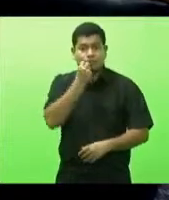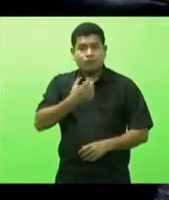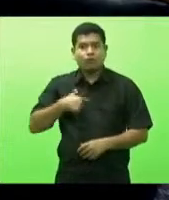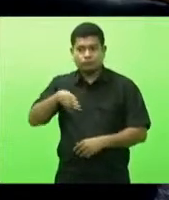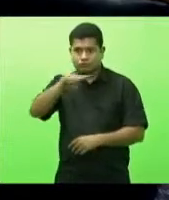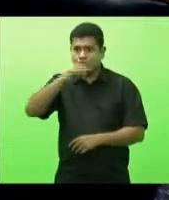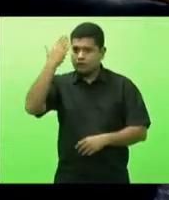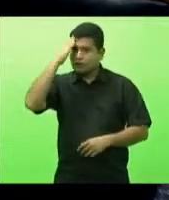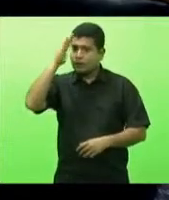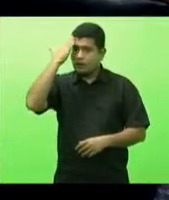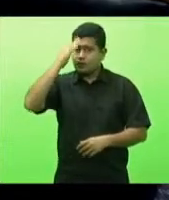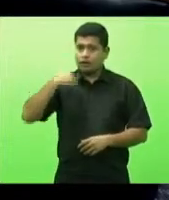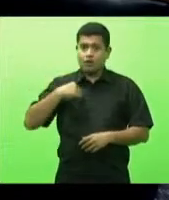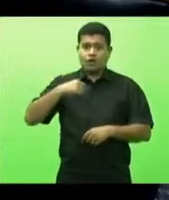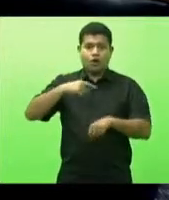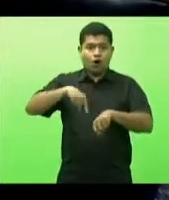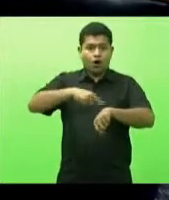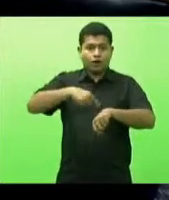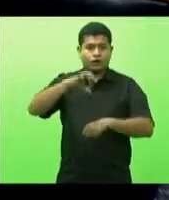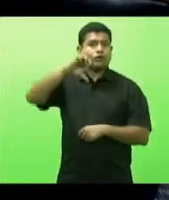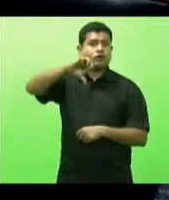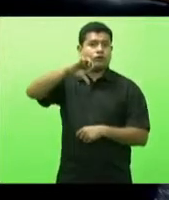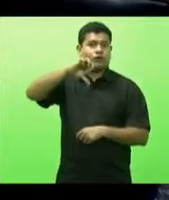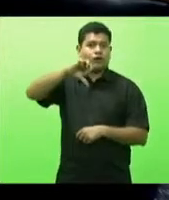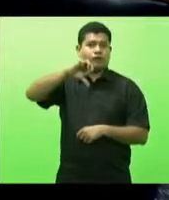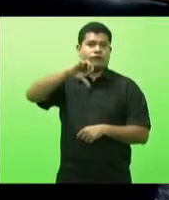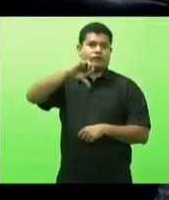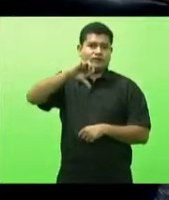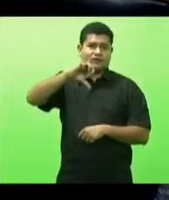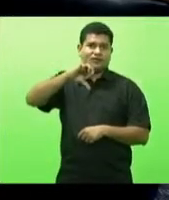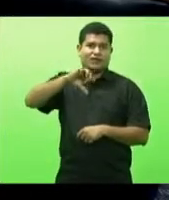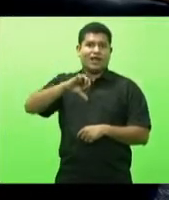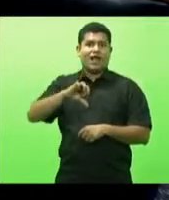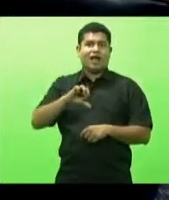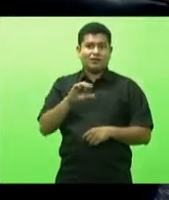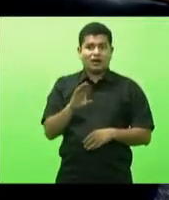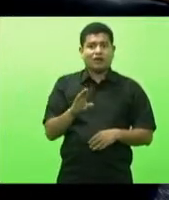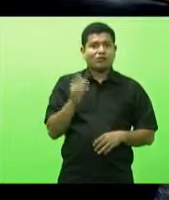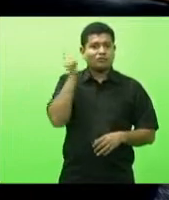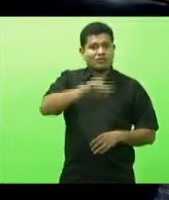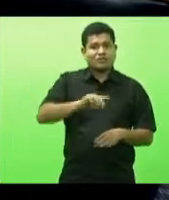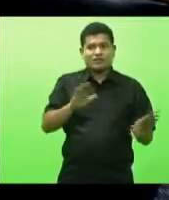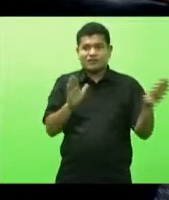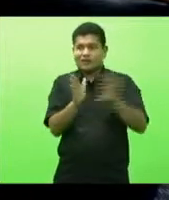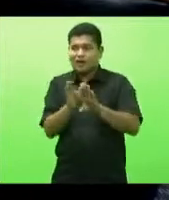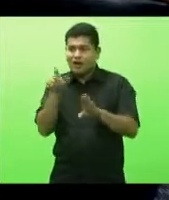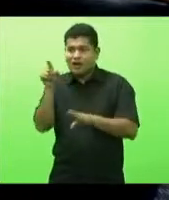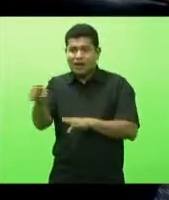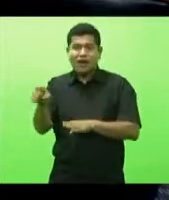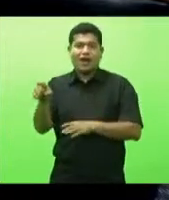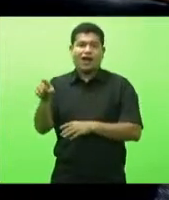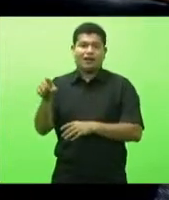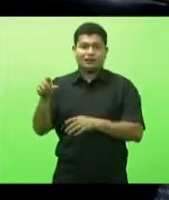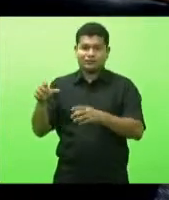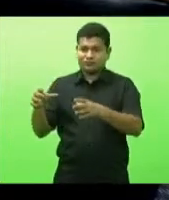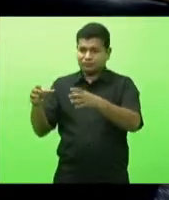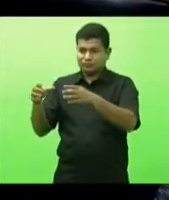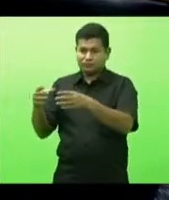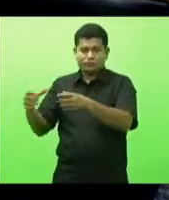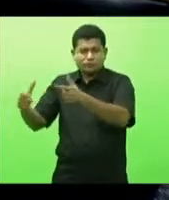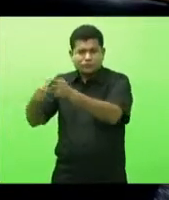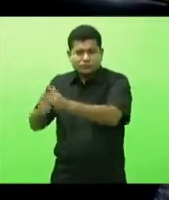horas essa vacina vai estar lá na comunidade na macro região de saúde à